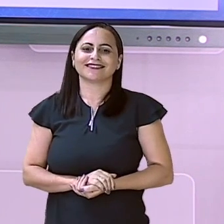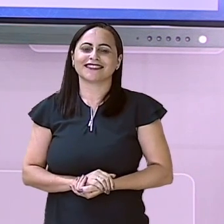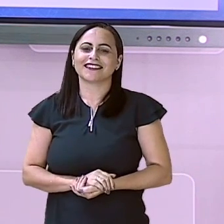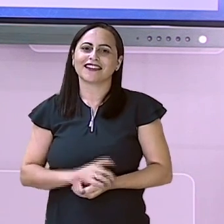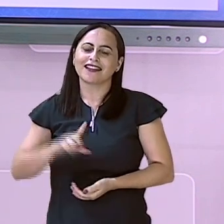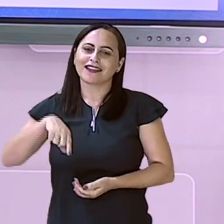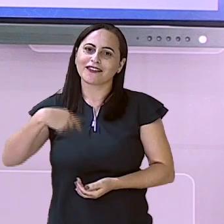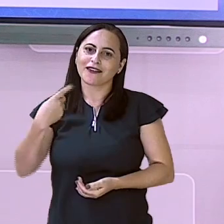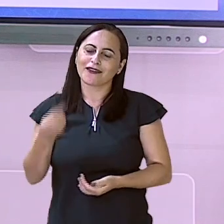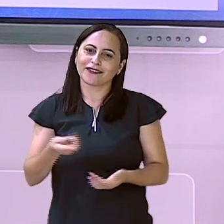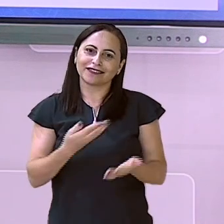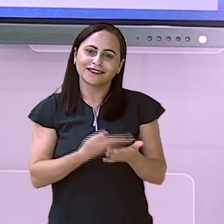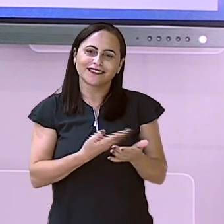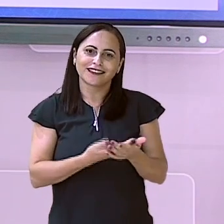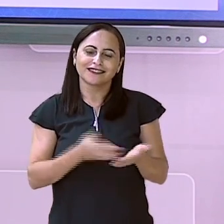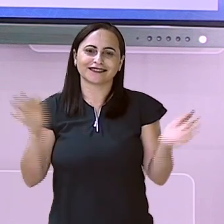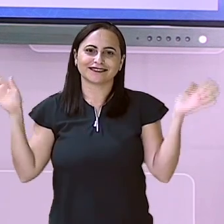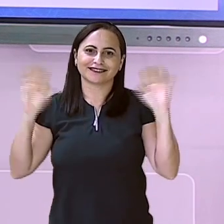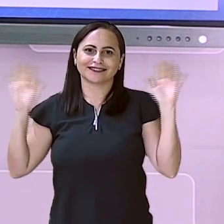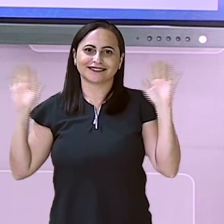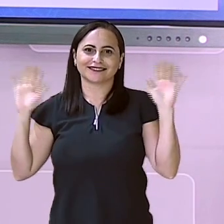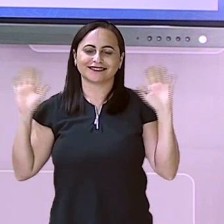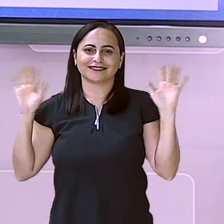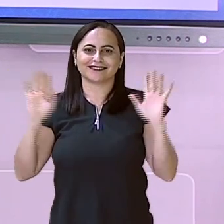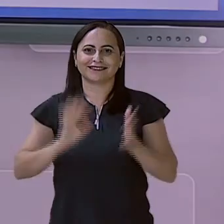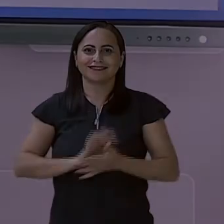E até uma próxima aula. Tchau!